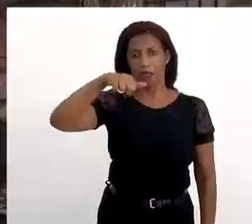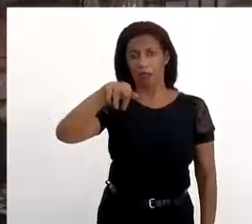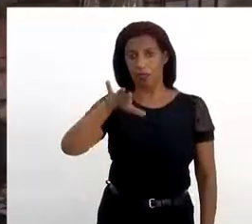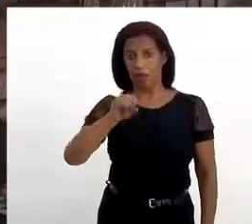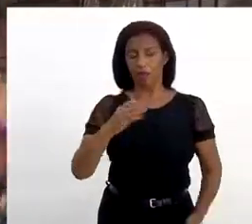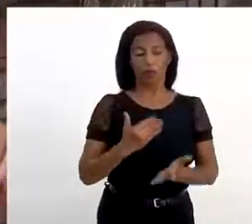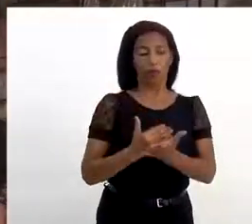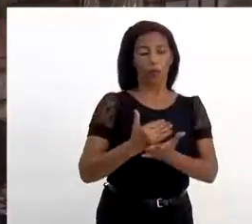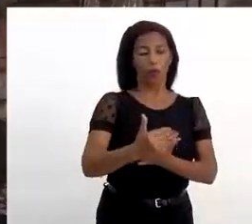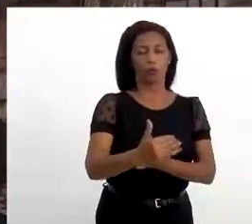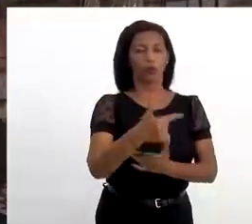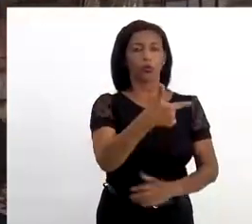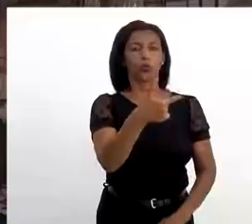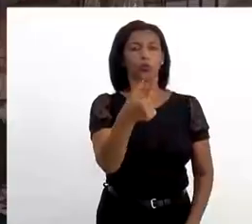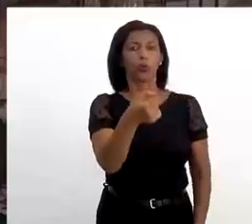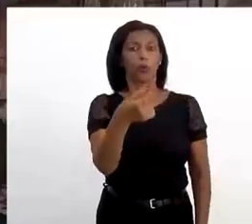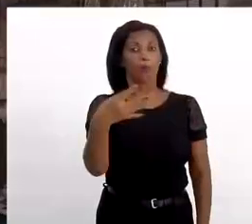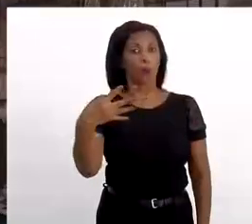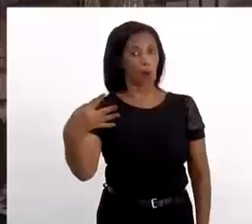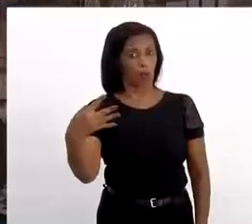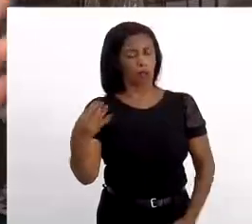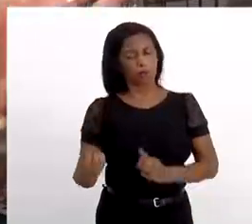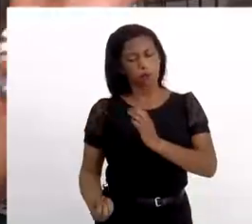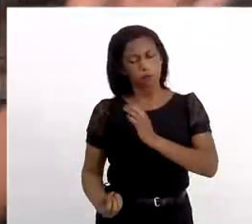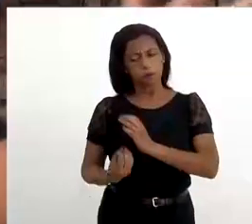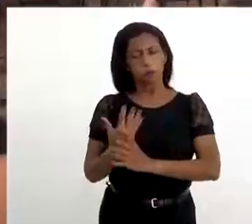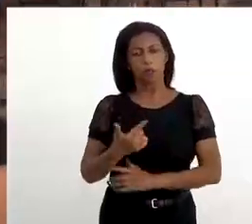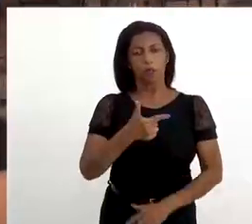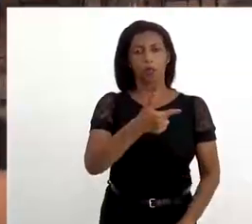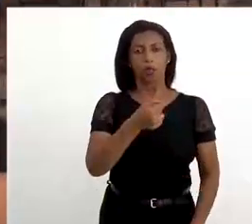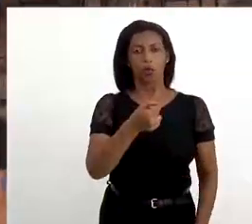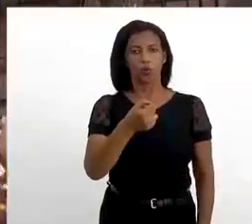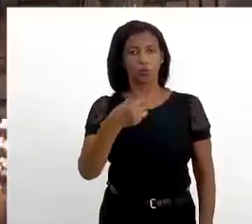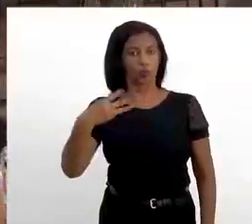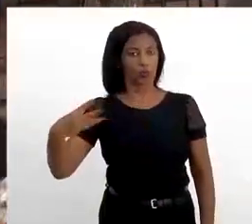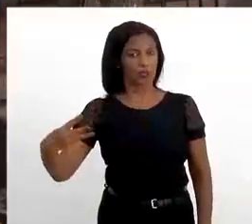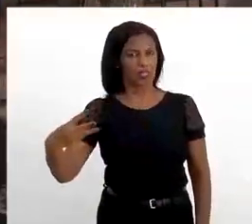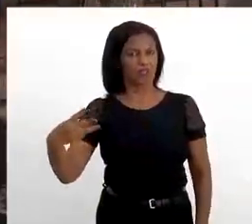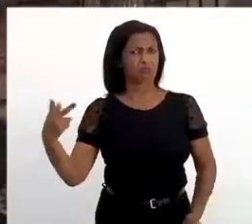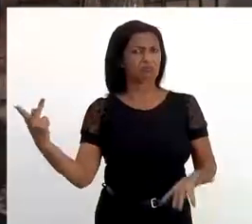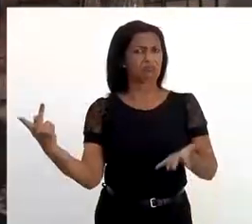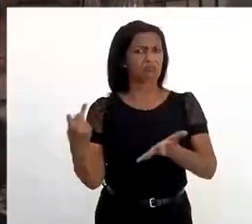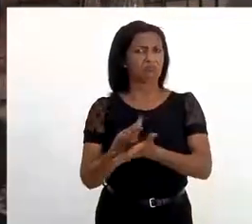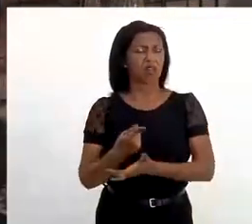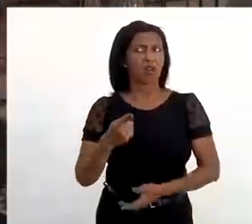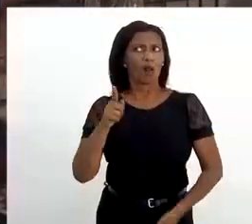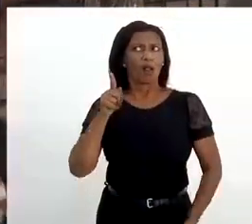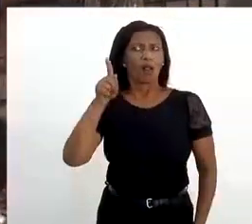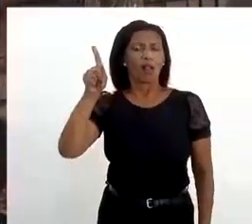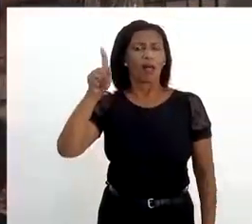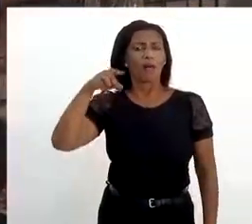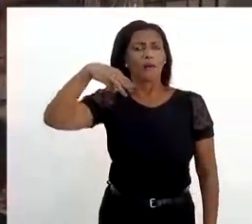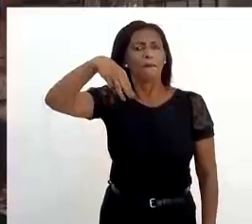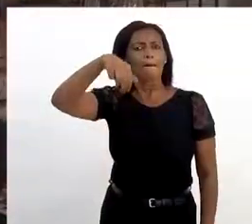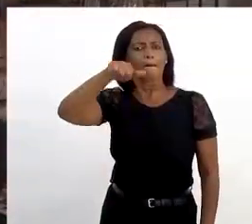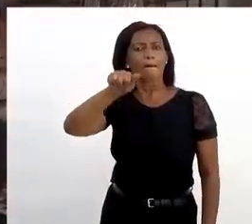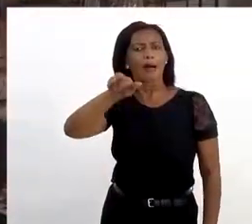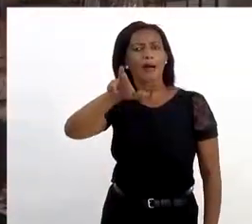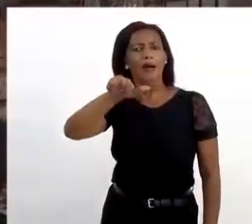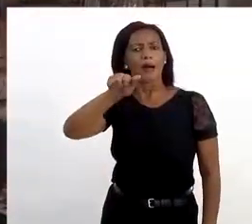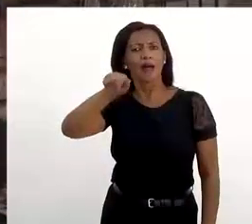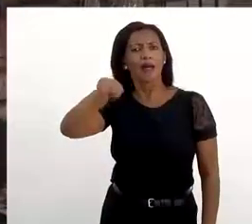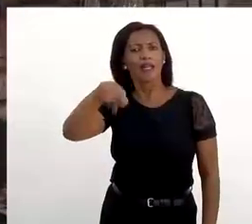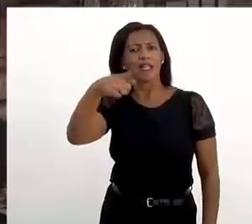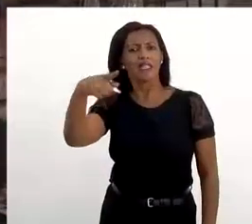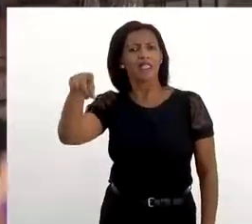foi criada em 2003 durante um seminário lá no Maranhão. Criado pelo organ José Marmo, que também era da área da saúde,